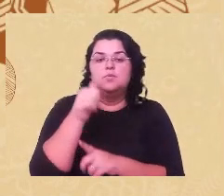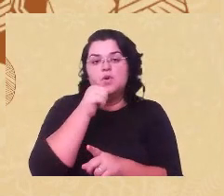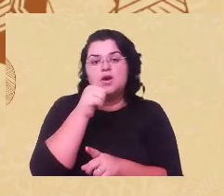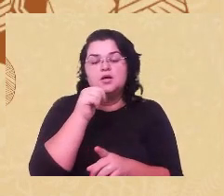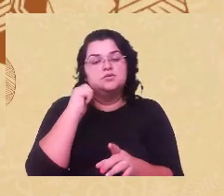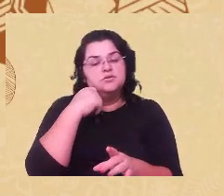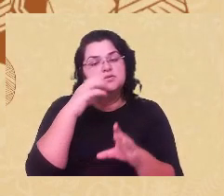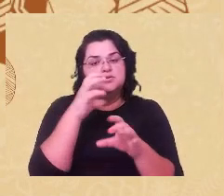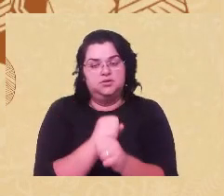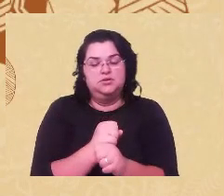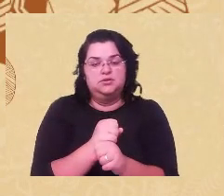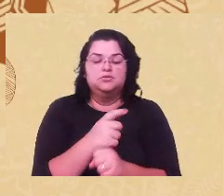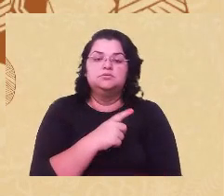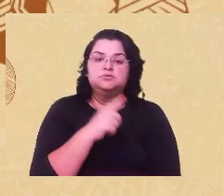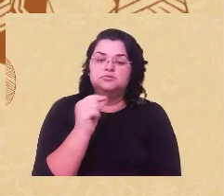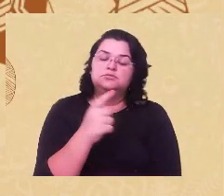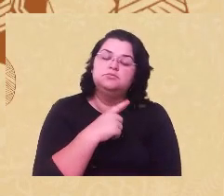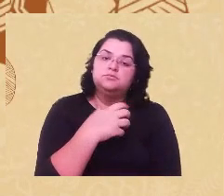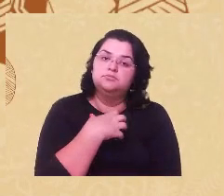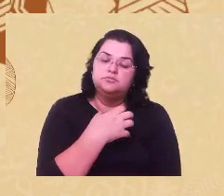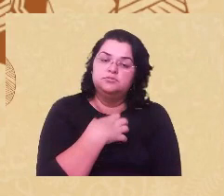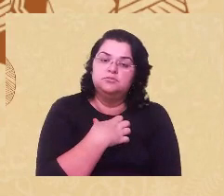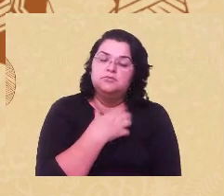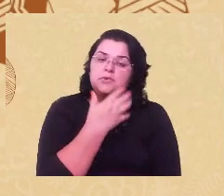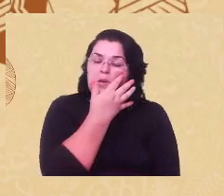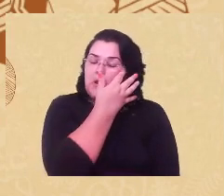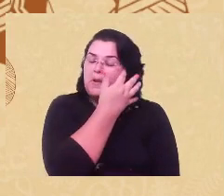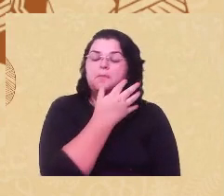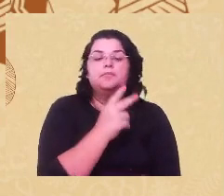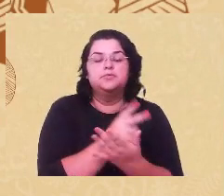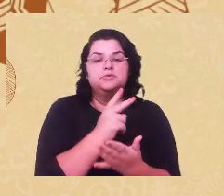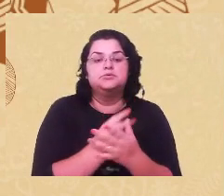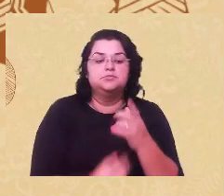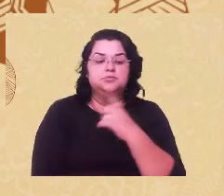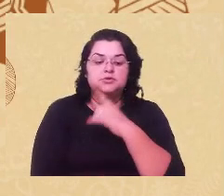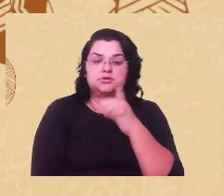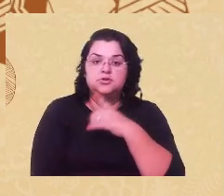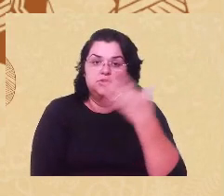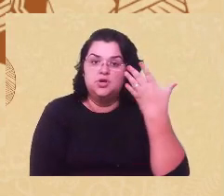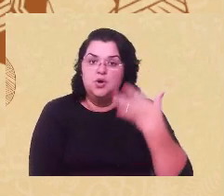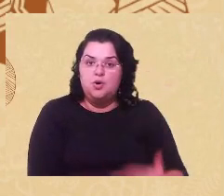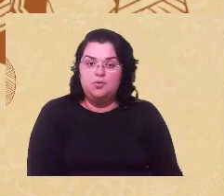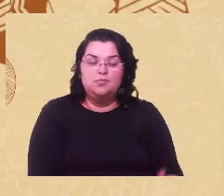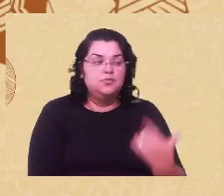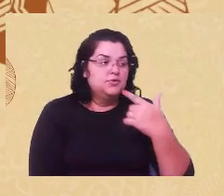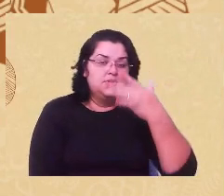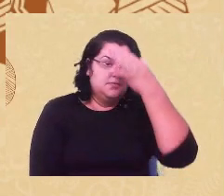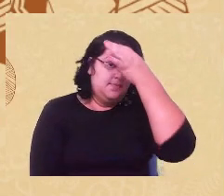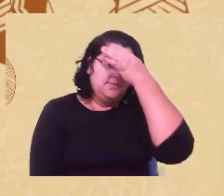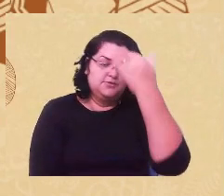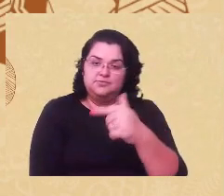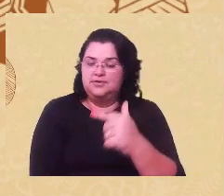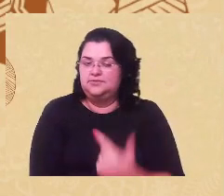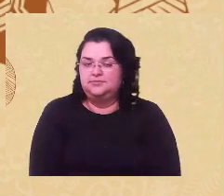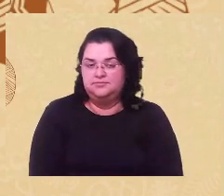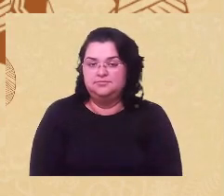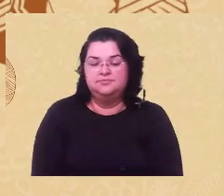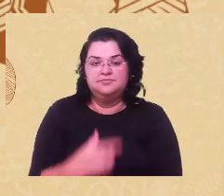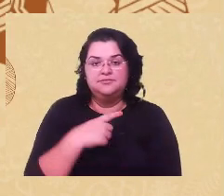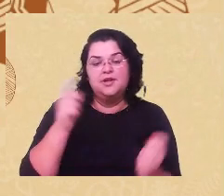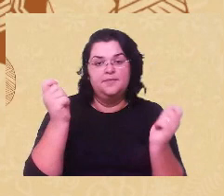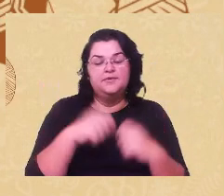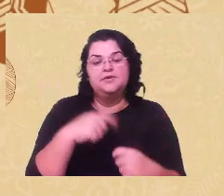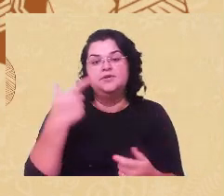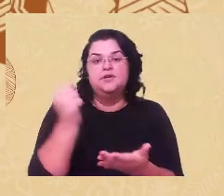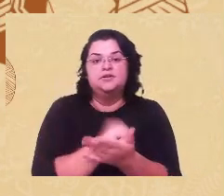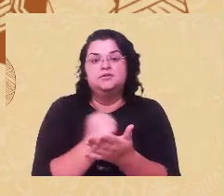fôssemos, né, aquilo que nos afirma Bell Hooks, só corpos, sem mente, como se a gente não tivesse capacidade de administrar